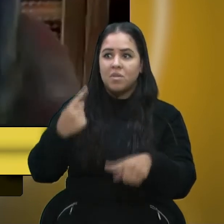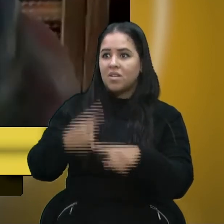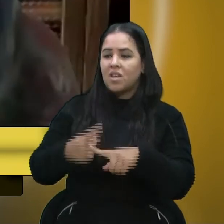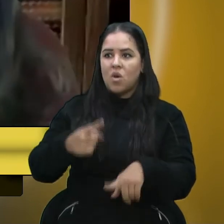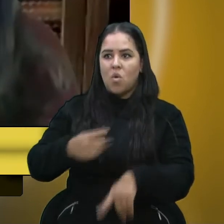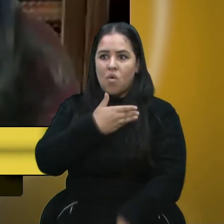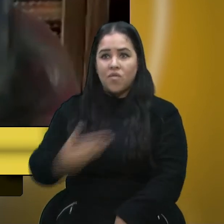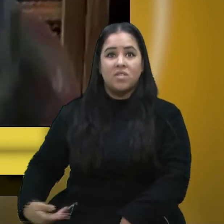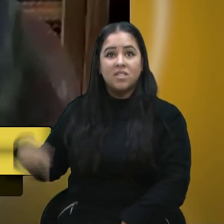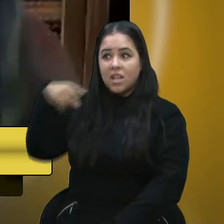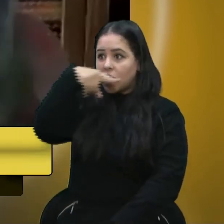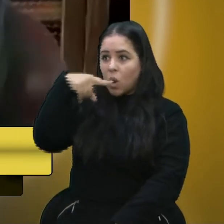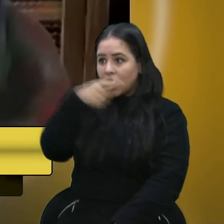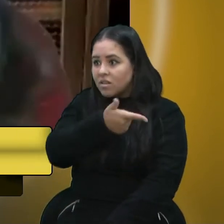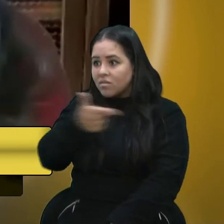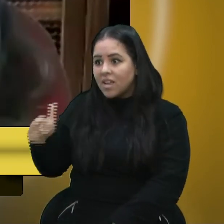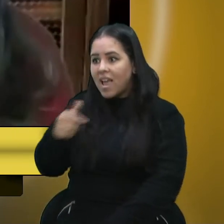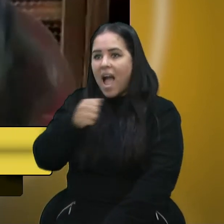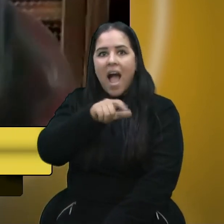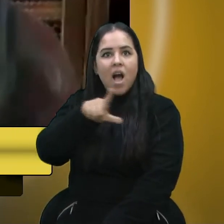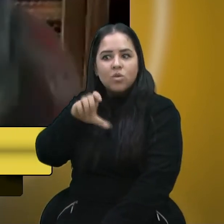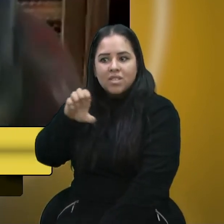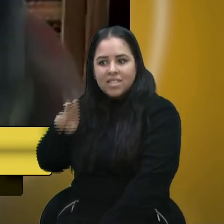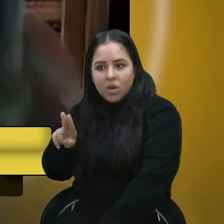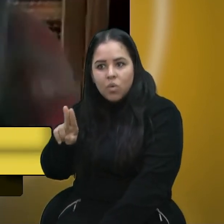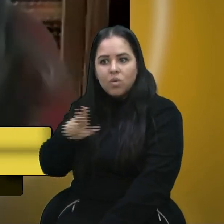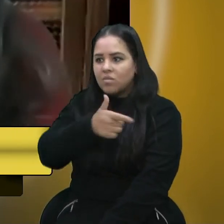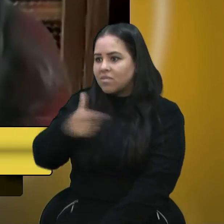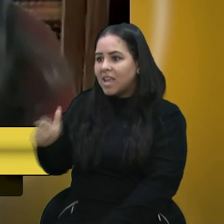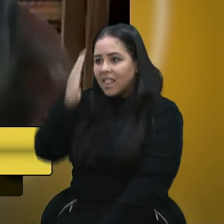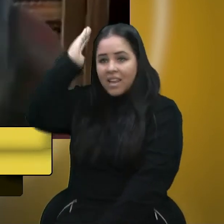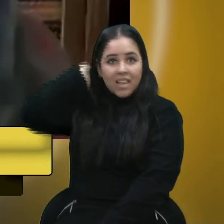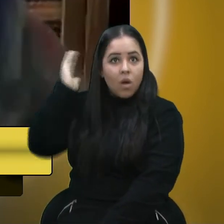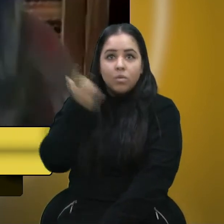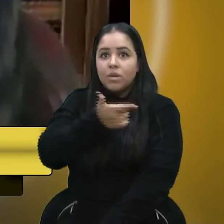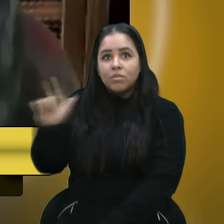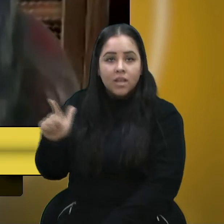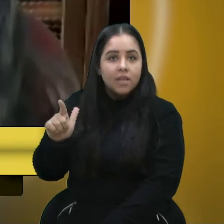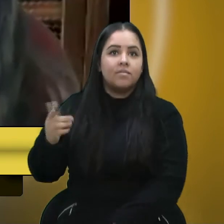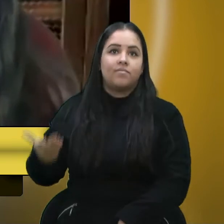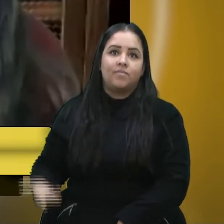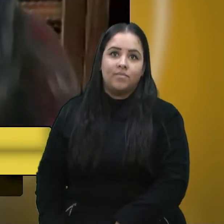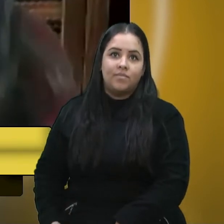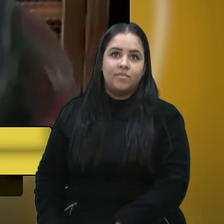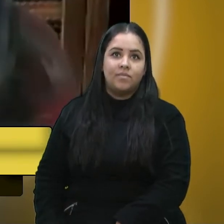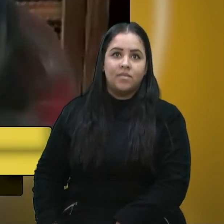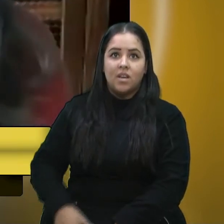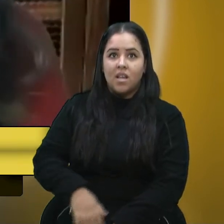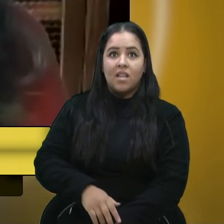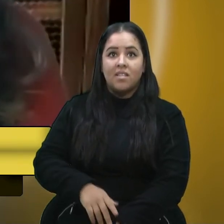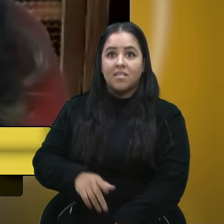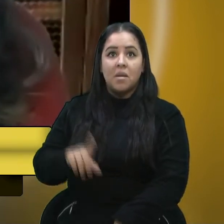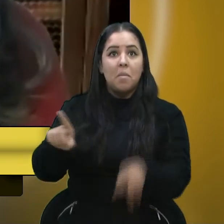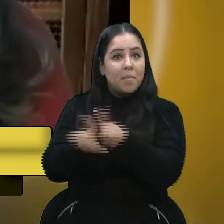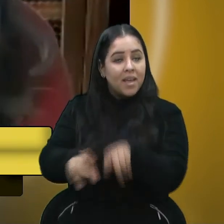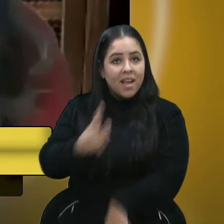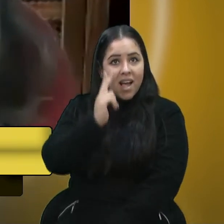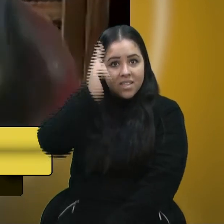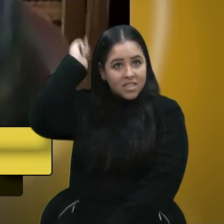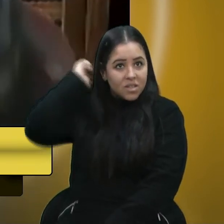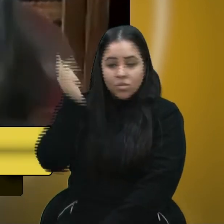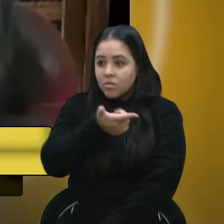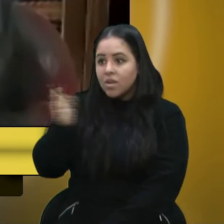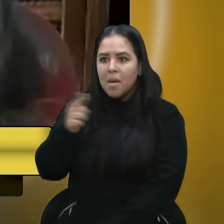tinha essa postura, o governo Alceu não tinha essa postura e o governo Daniel não tinha essa postura, nem o prefeito Flávio Cassini tinha essa postura. Agora,